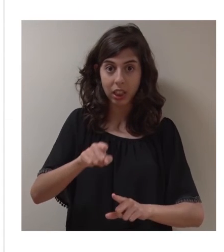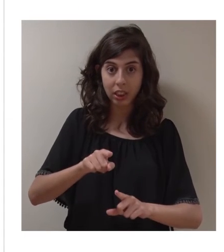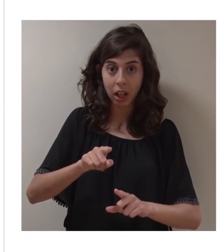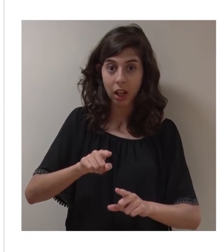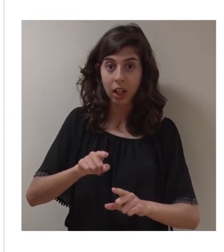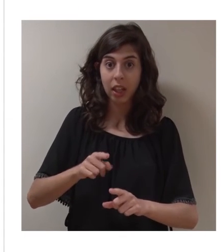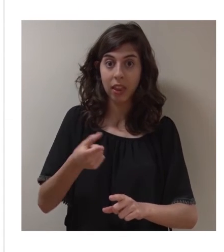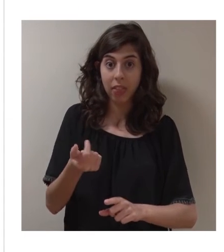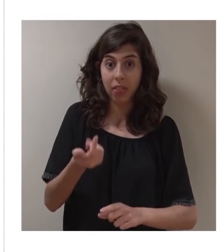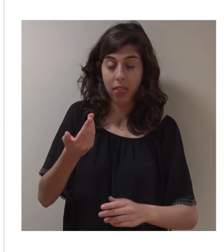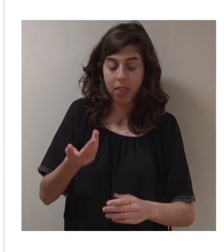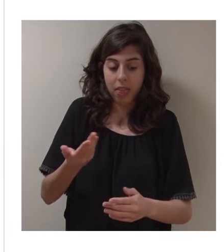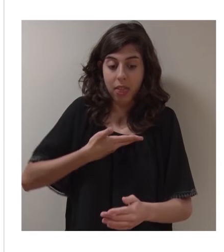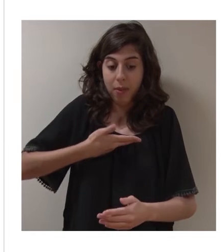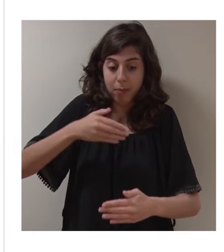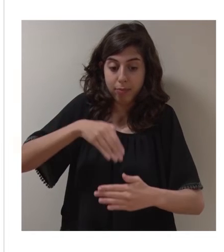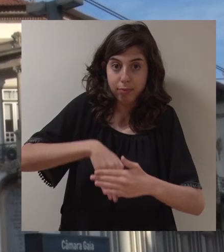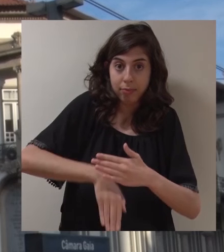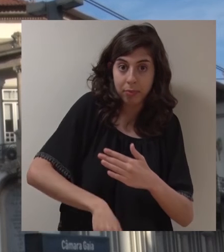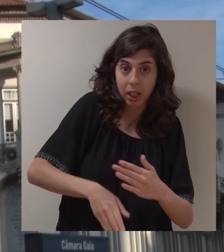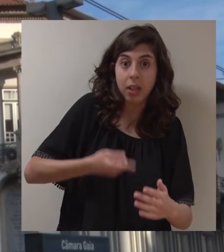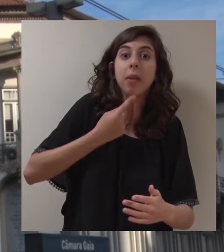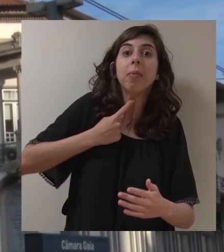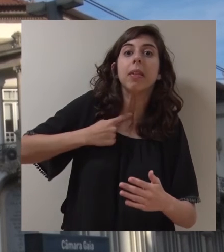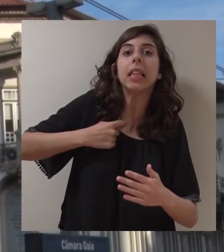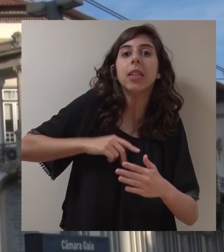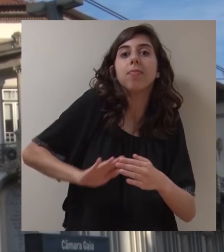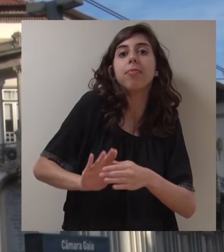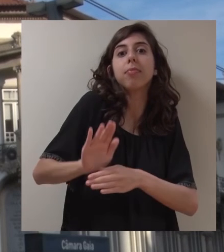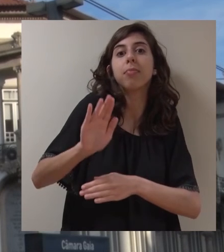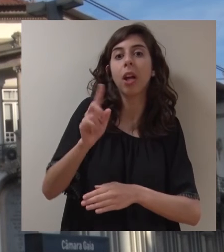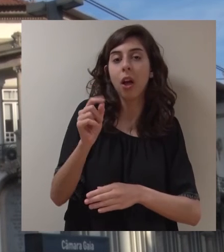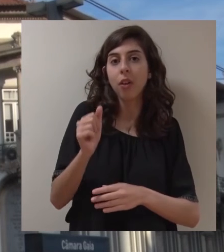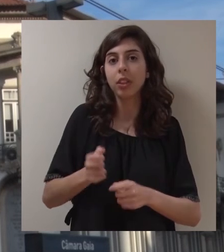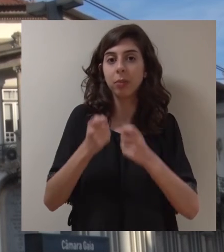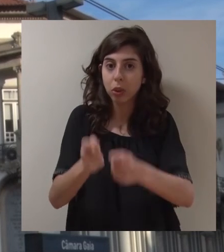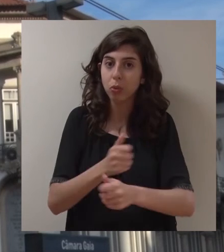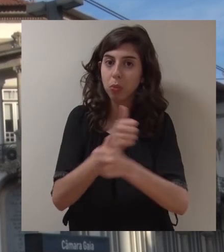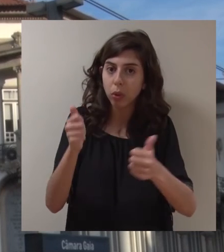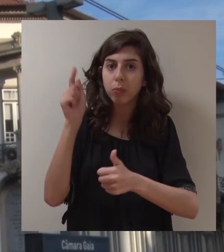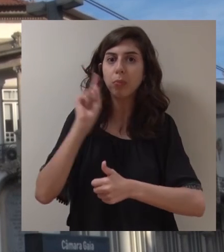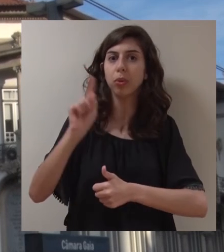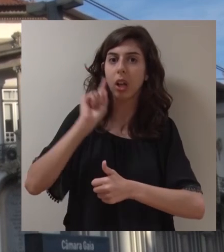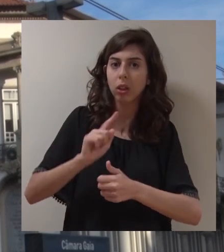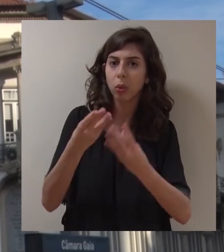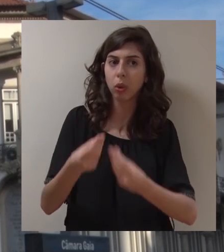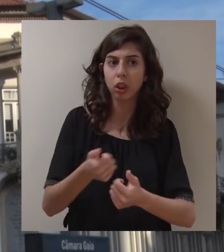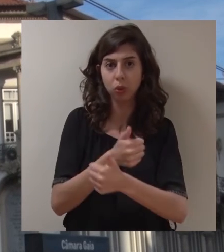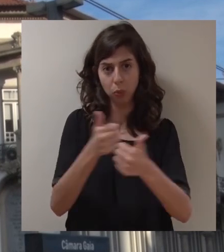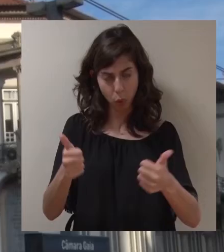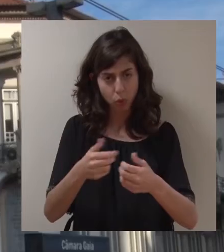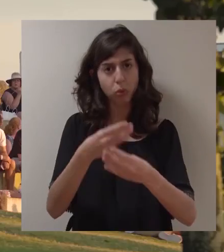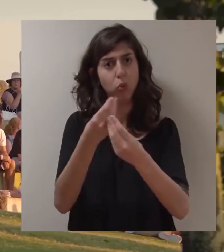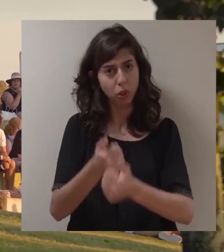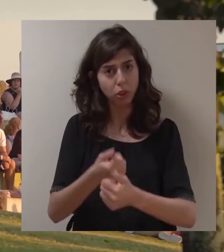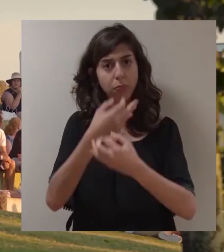descendente da dívida e ascendente da ambição, é possível ter grandes investimentos, investimentos importantes, com